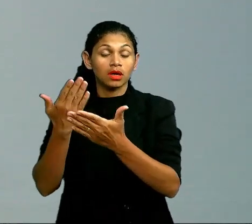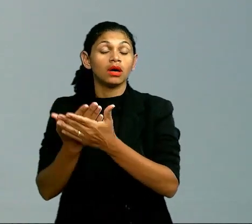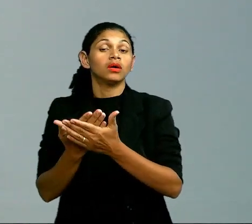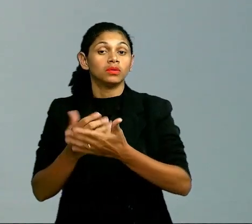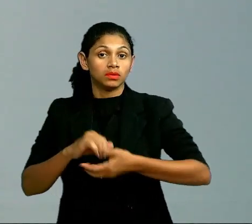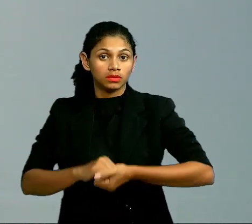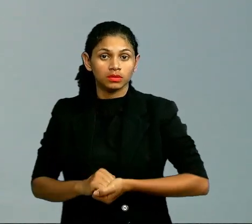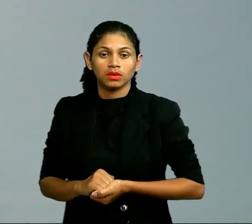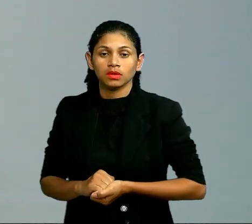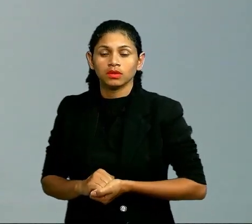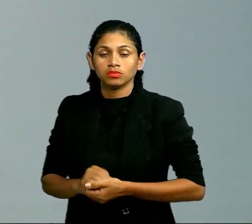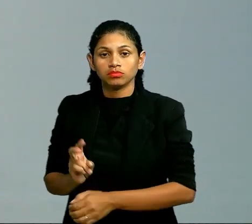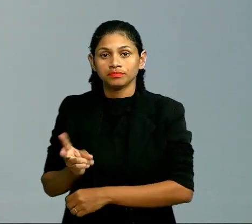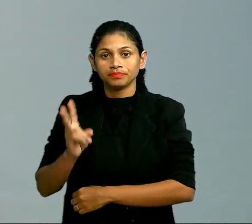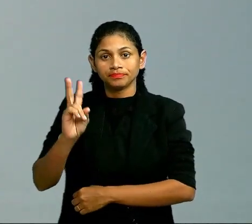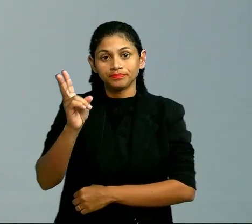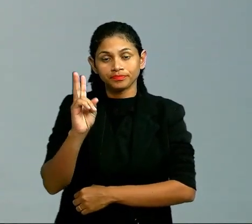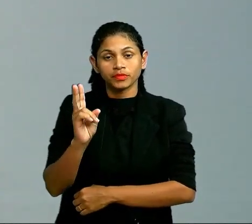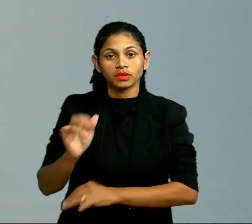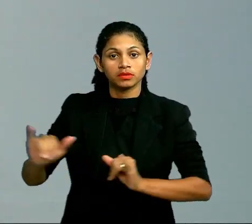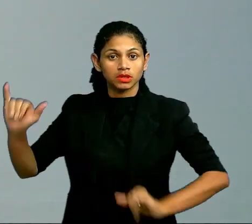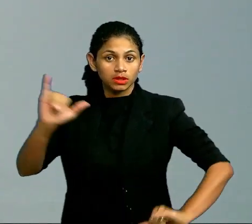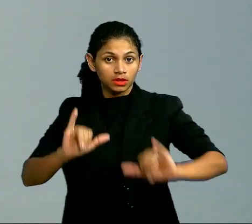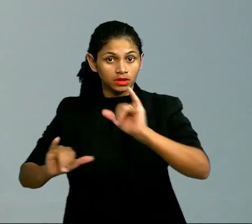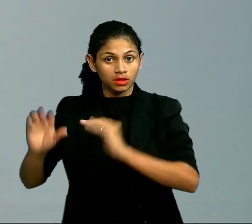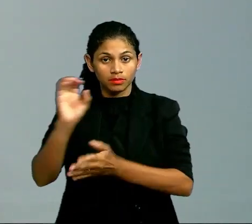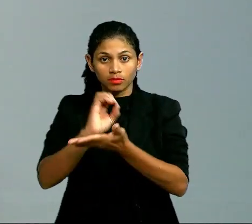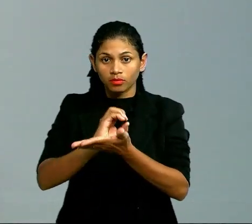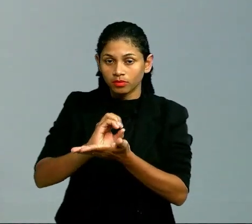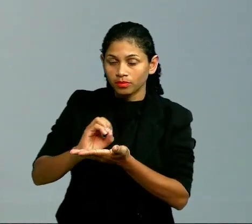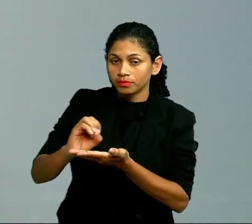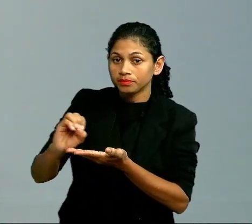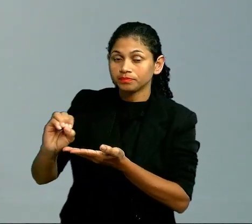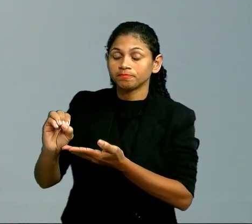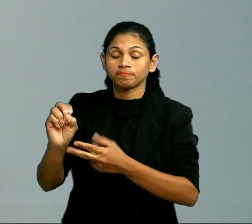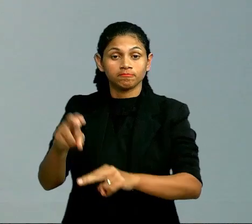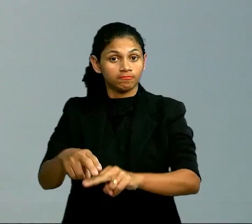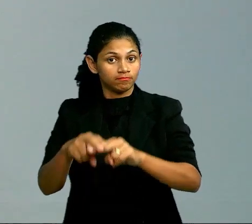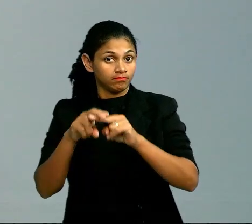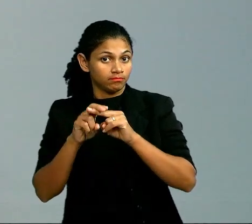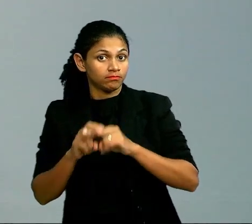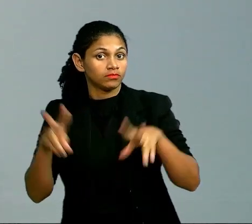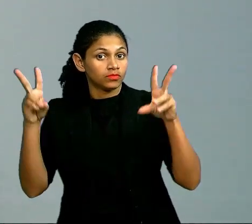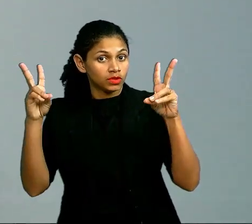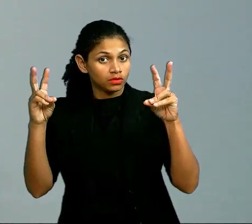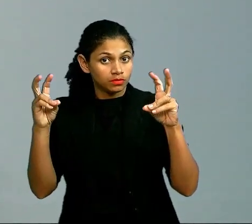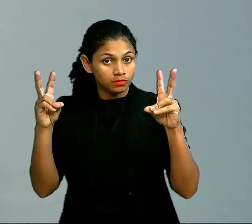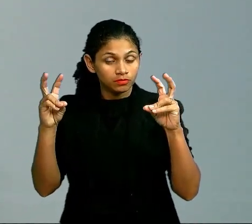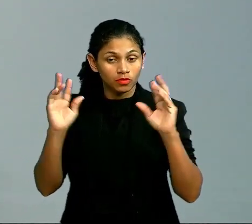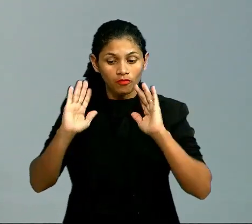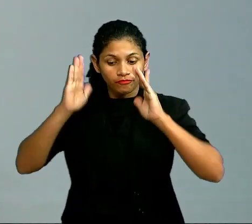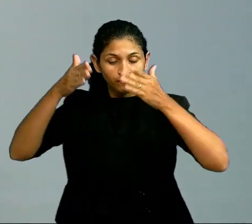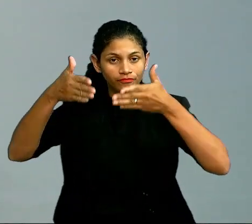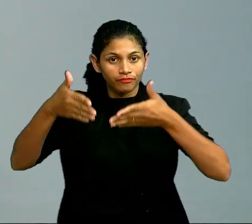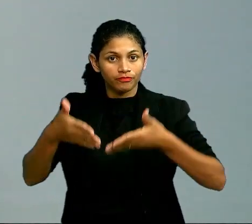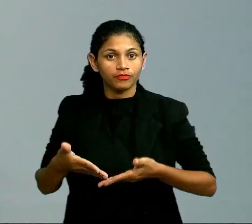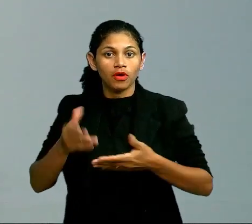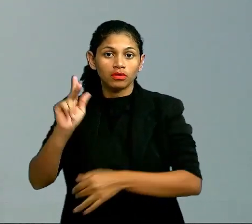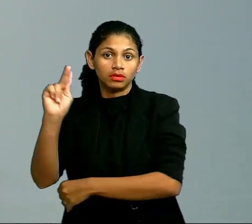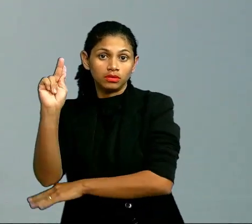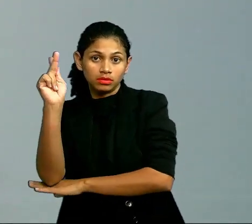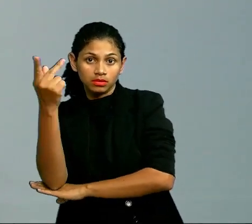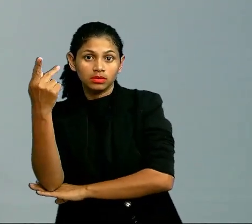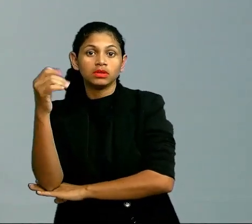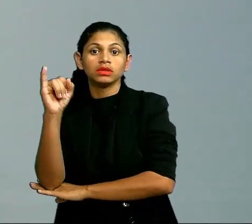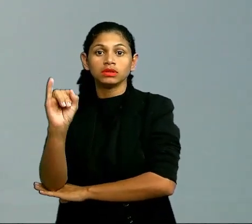aula de hoje nós vamos dar continuidade sobre Química Orgânica. Porém, o nosso tópico será direcionado para hidrocarbonetos. Nós vimos na